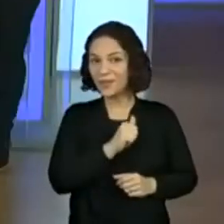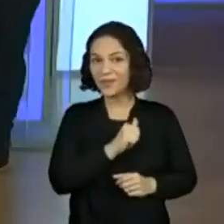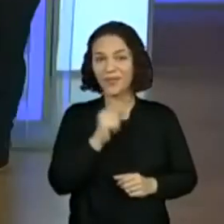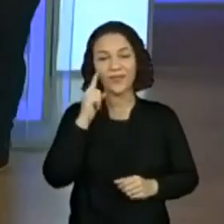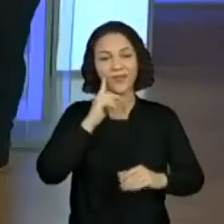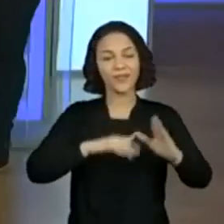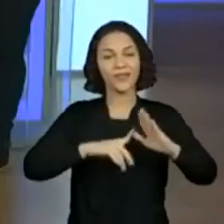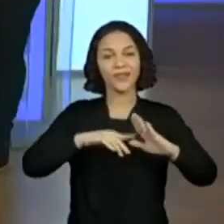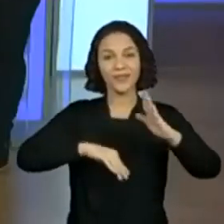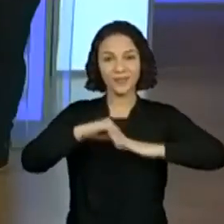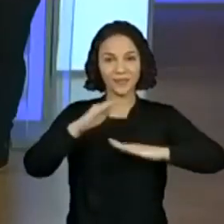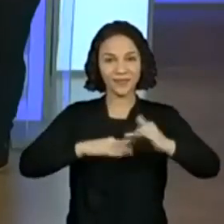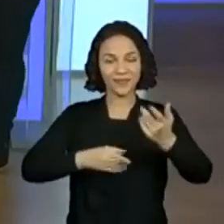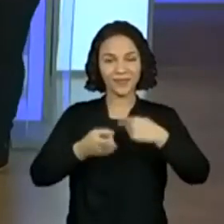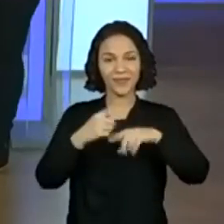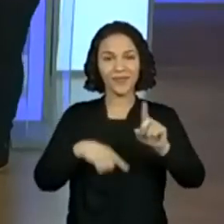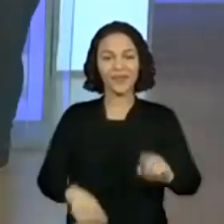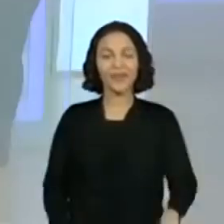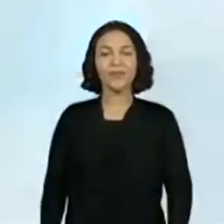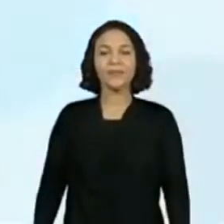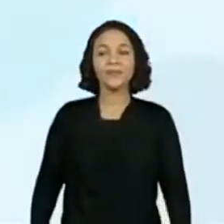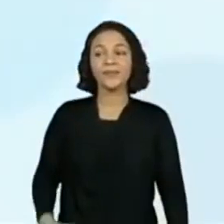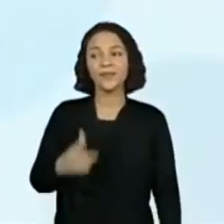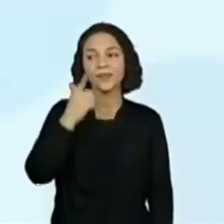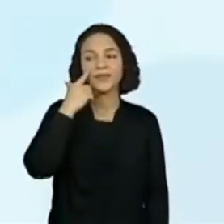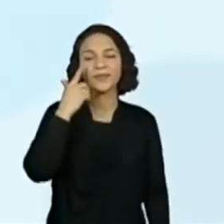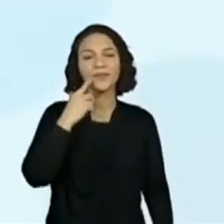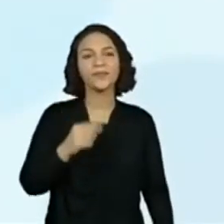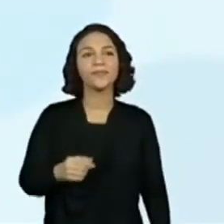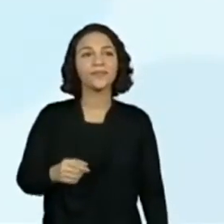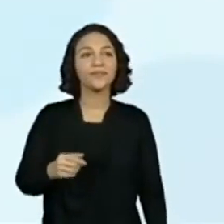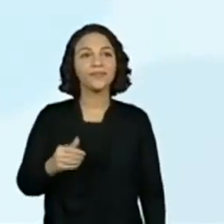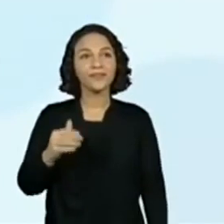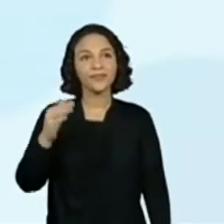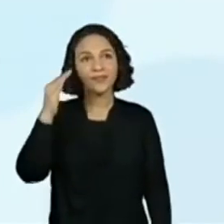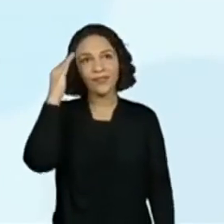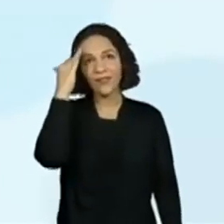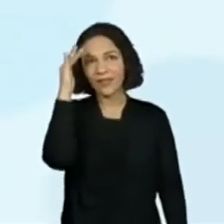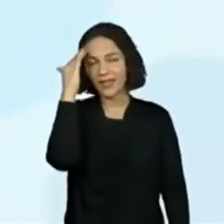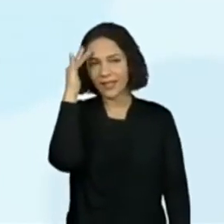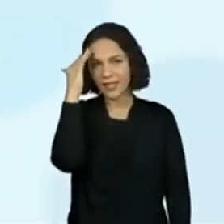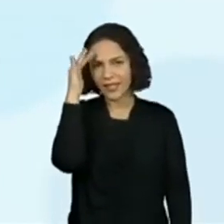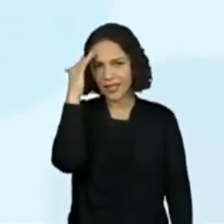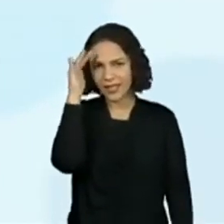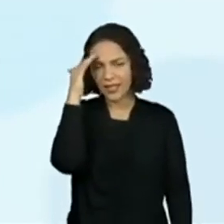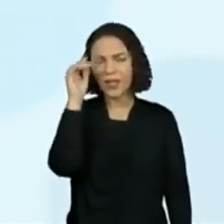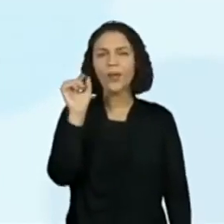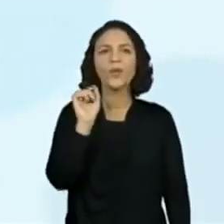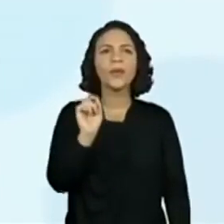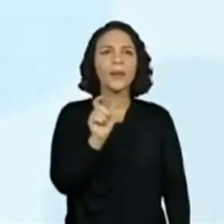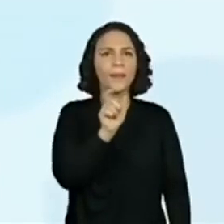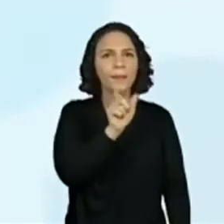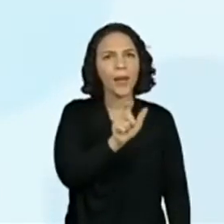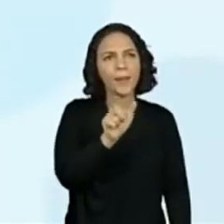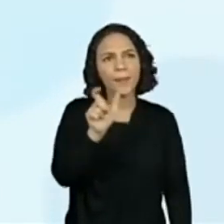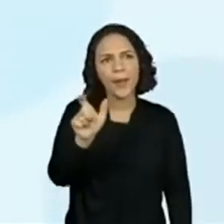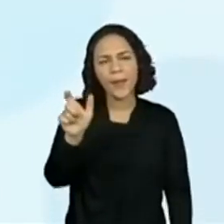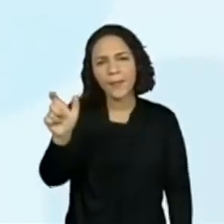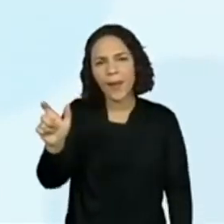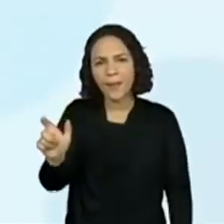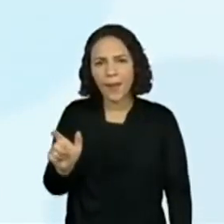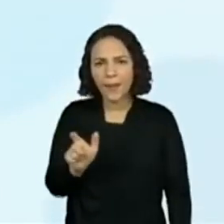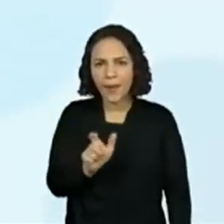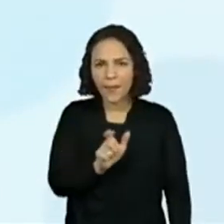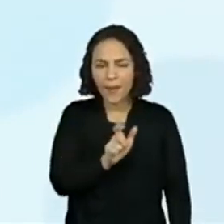habilidades? Olhem lá. Compreender as notações do